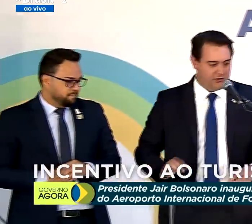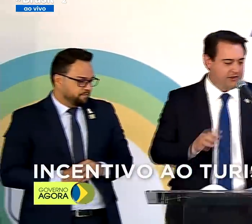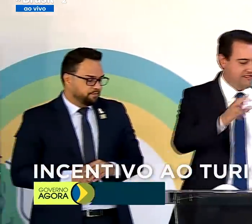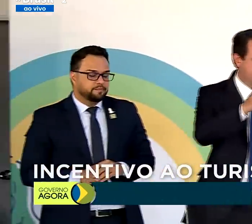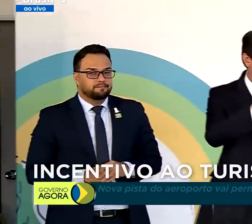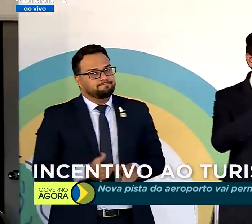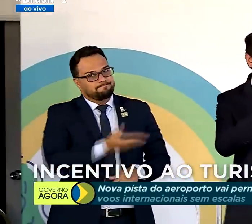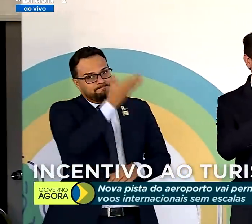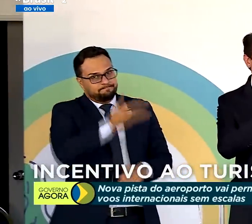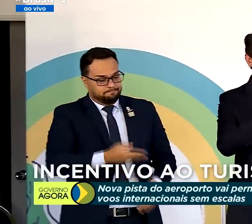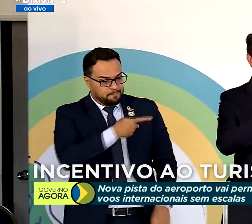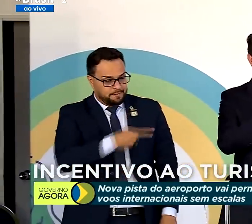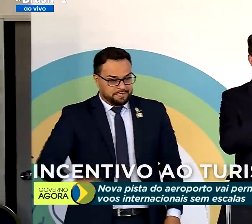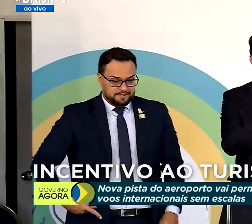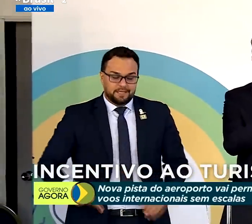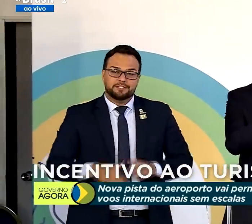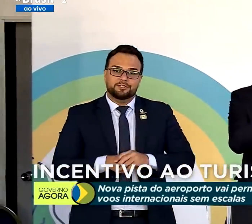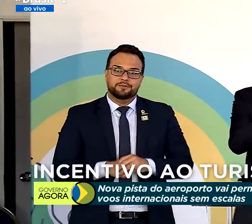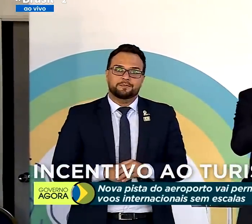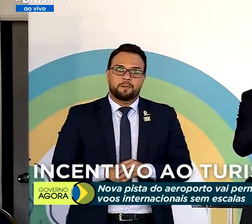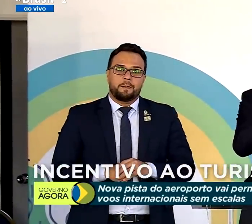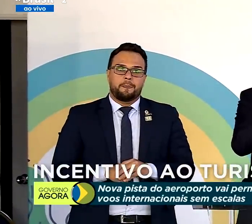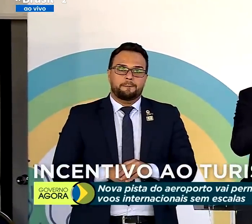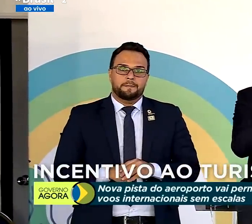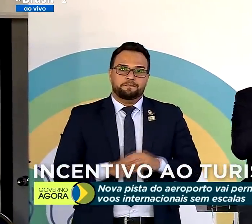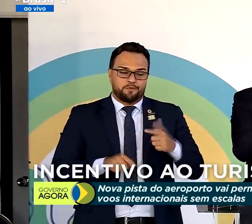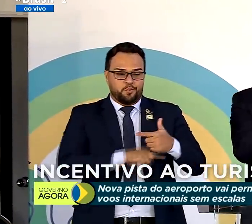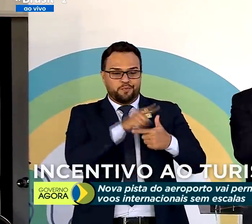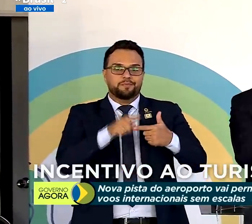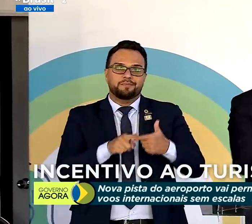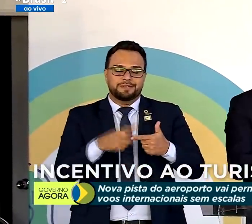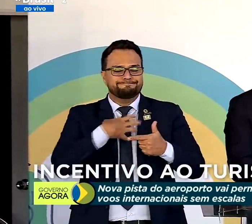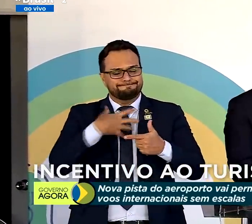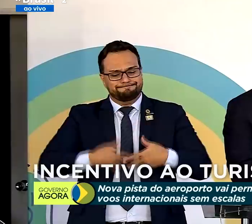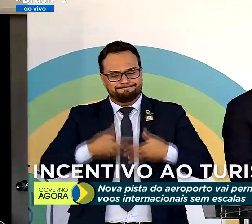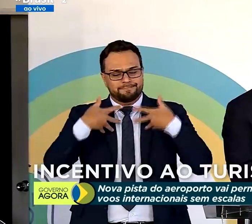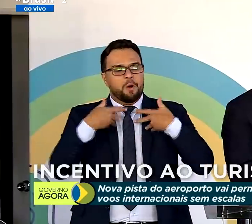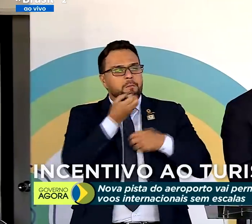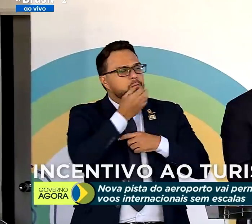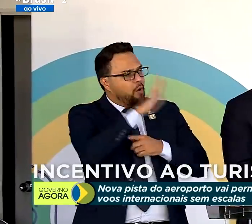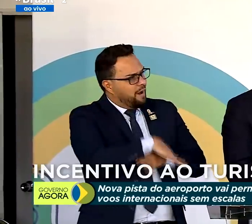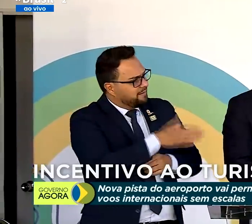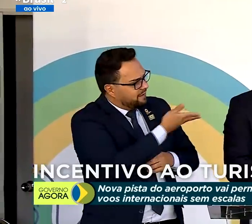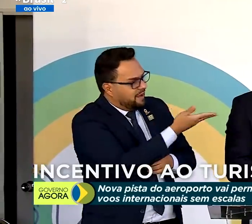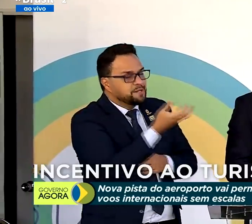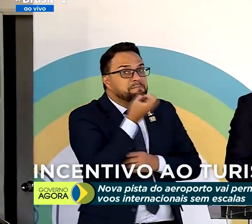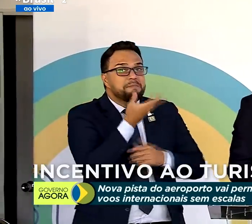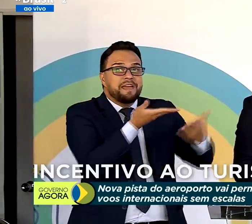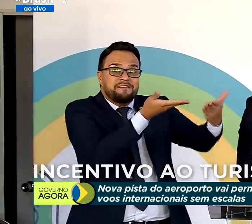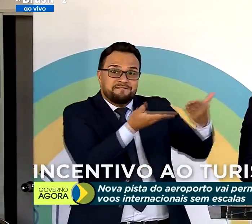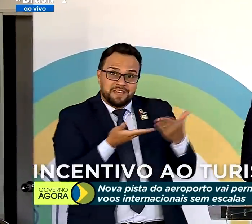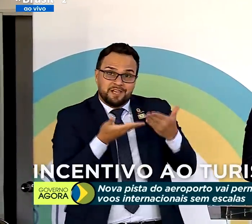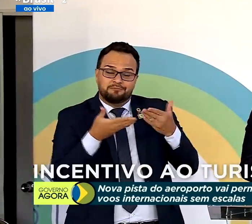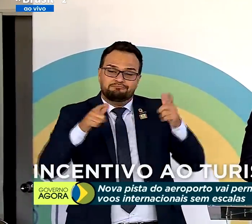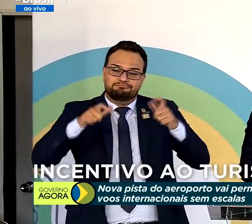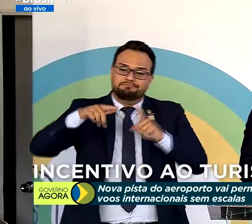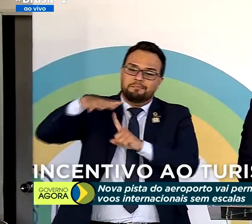Senhor presidente, mais uma vez, uma alegria, uma boa tarde ao senhor. Seja muito bem-vindo ao Paraná.